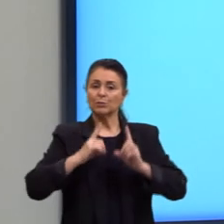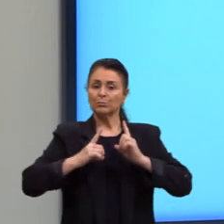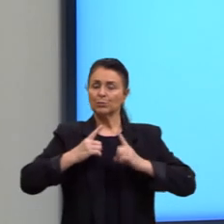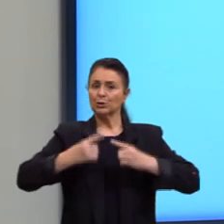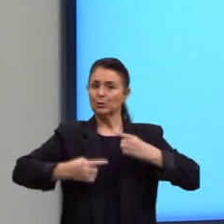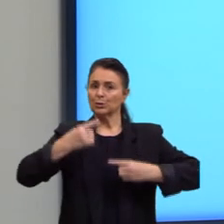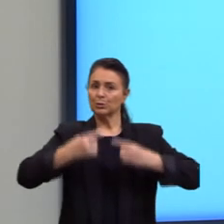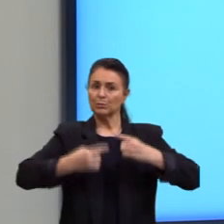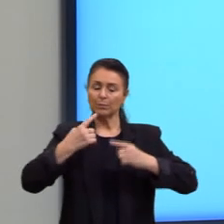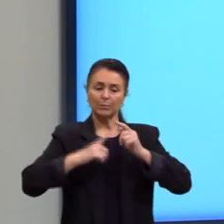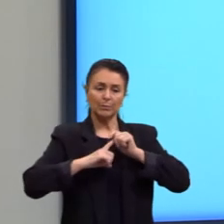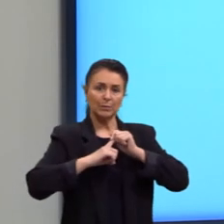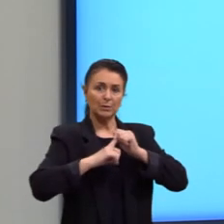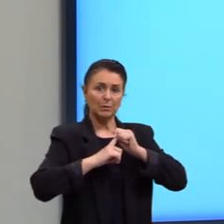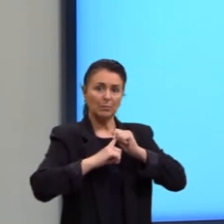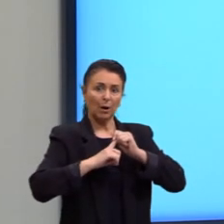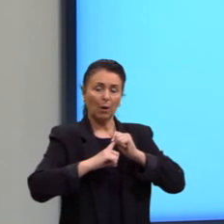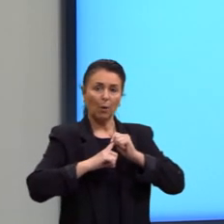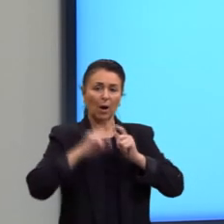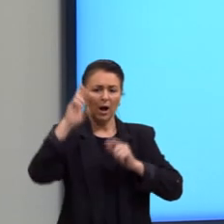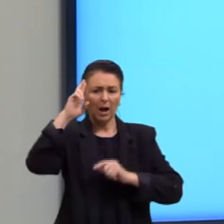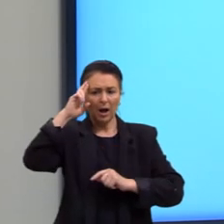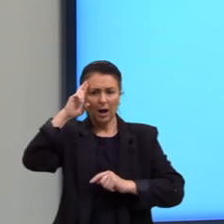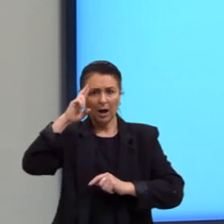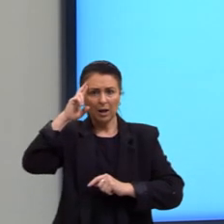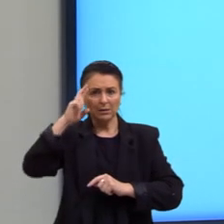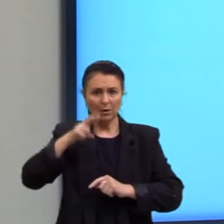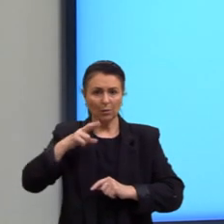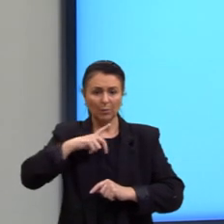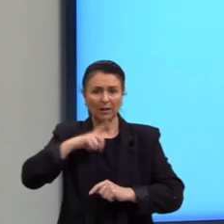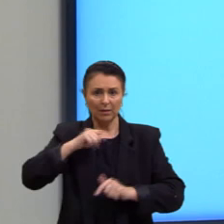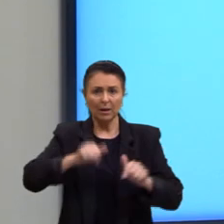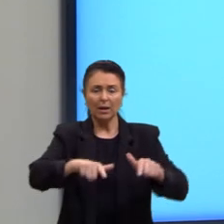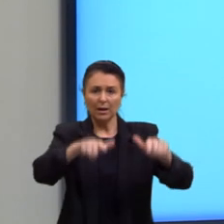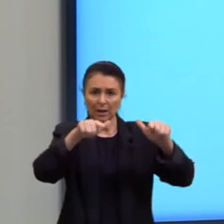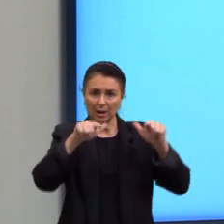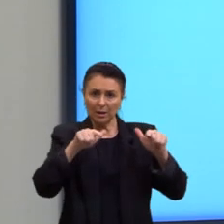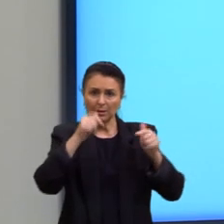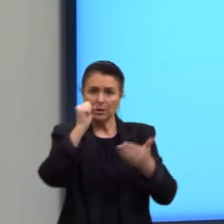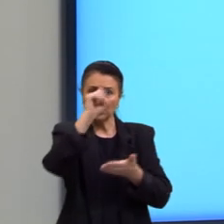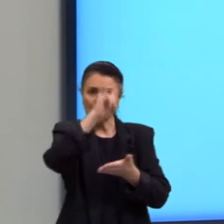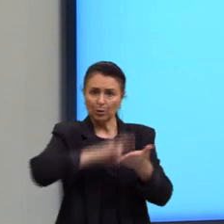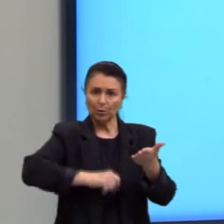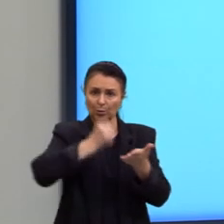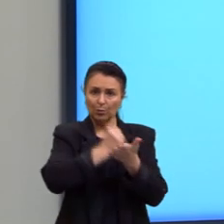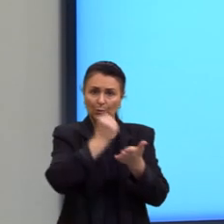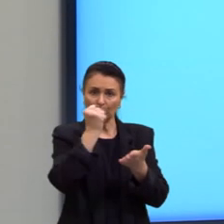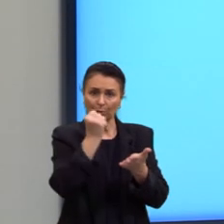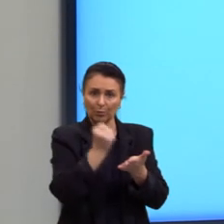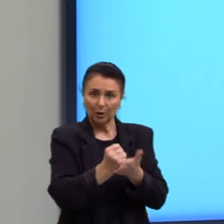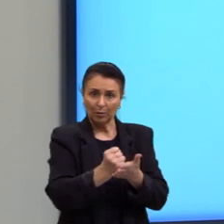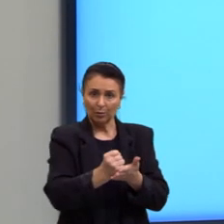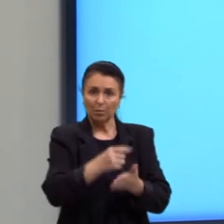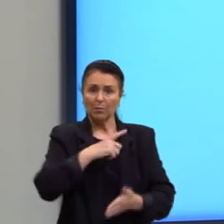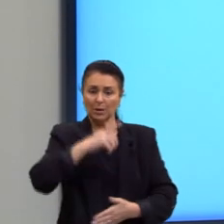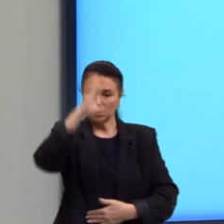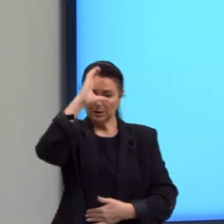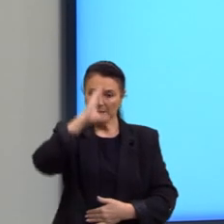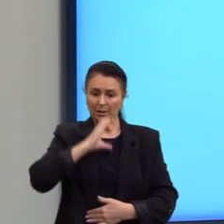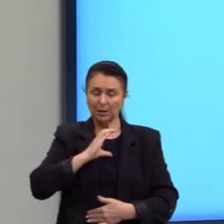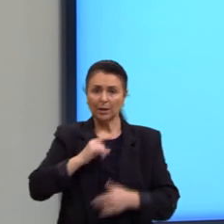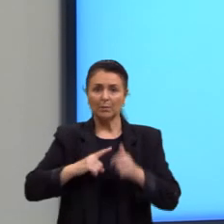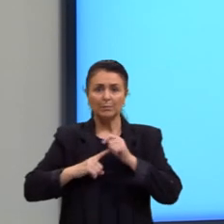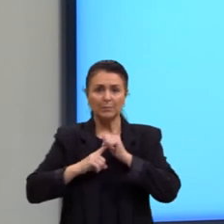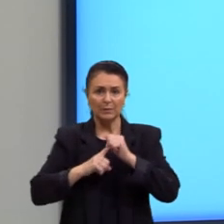principal razão para a posse do documento. Promover a cidadania, bem como o principal